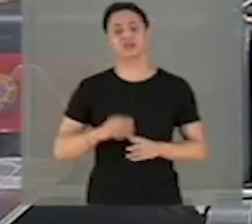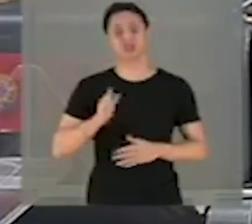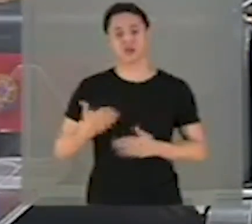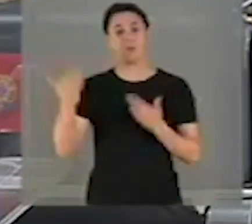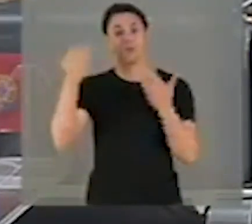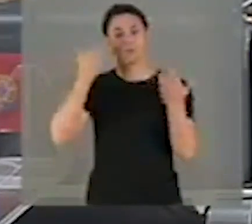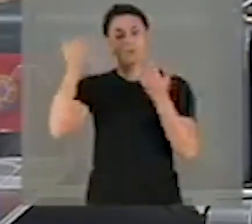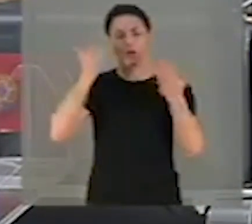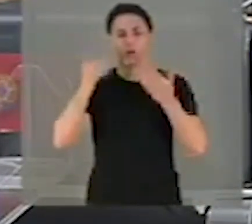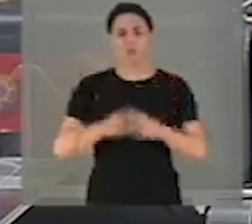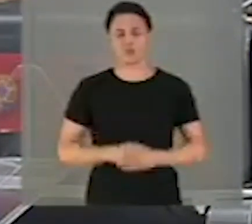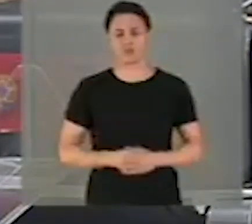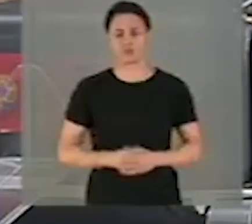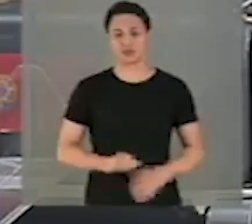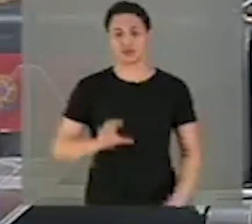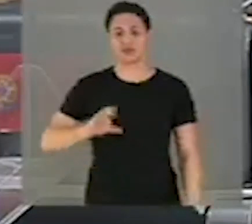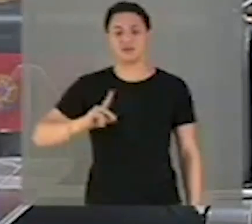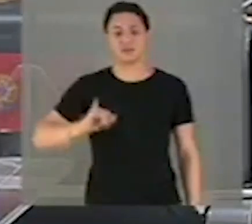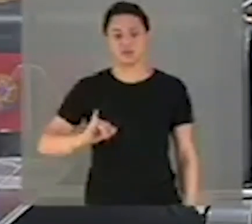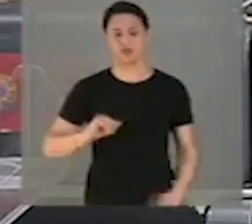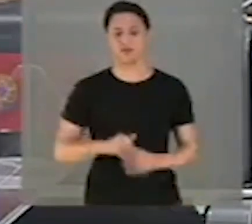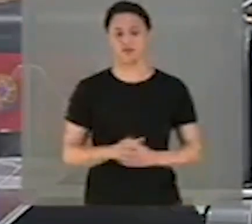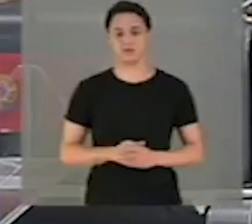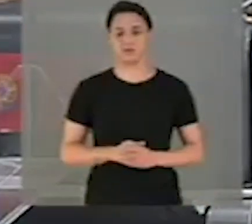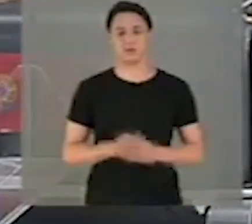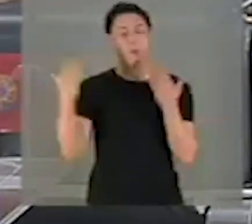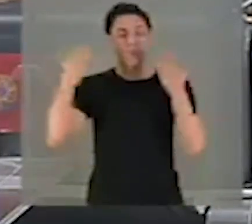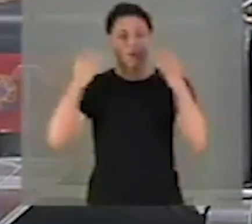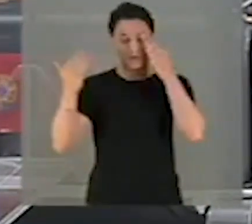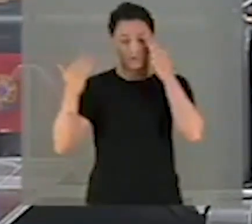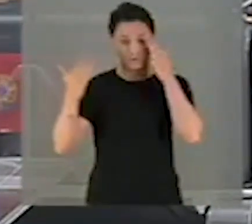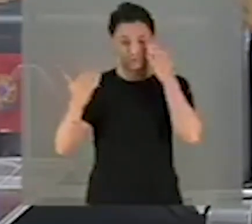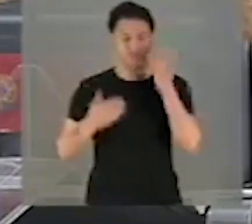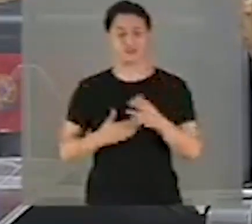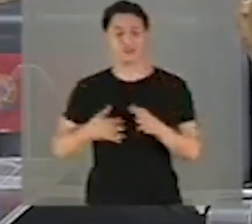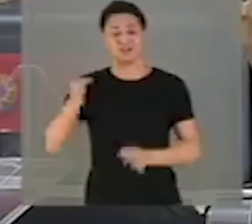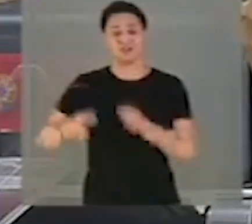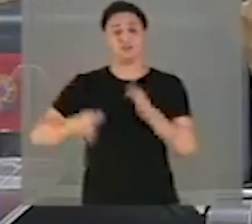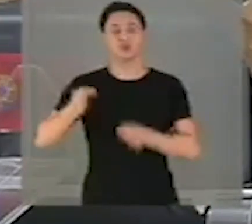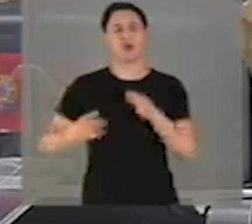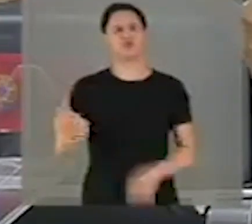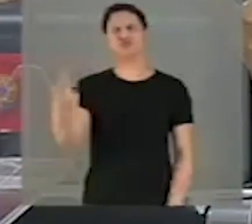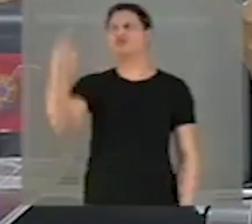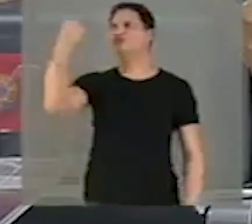essa CPI com o tribunal de Nuremberg.